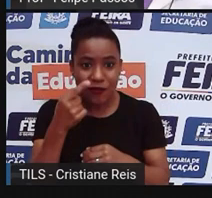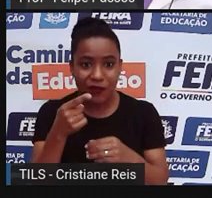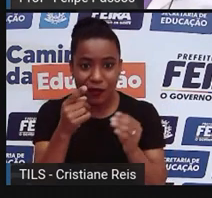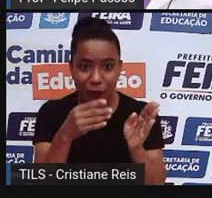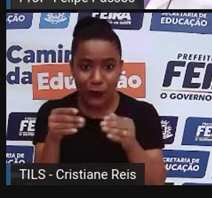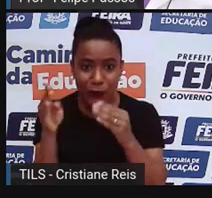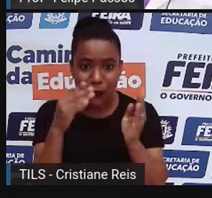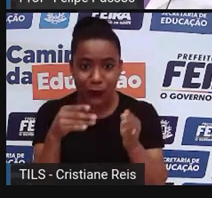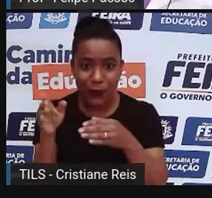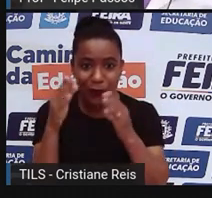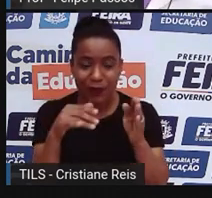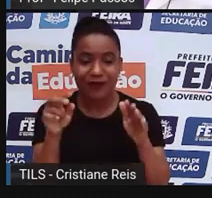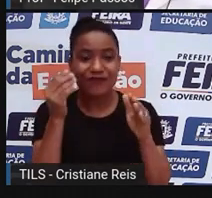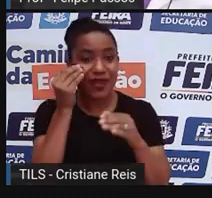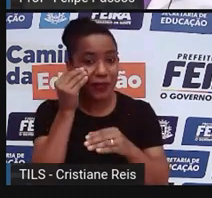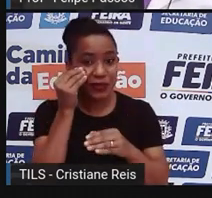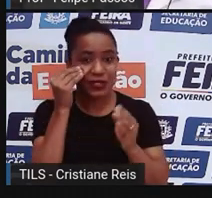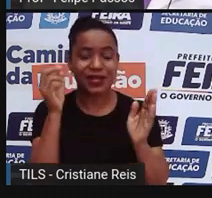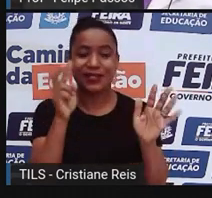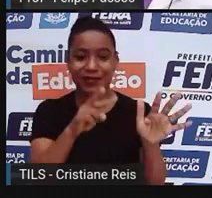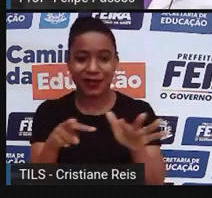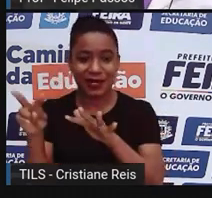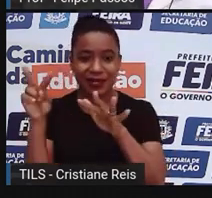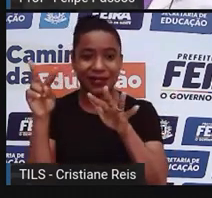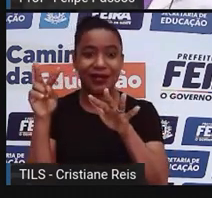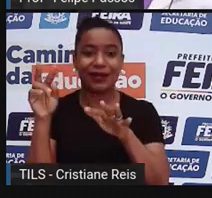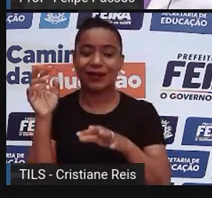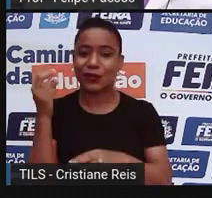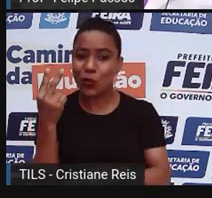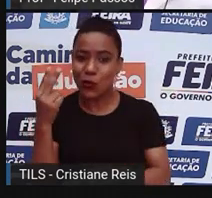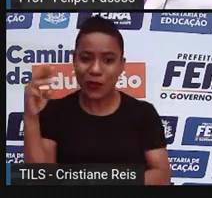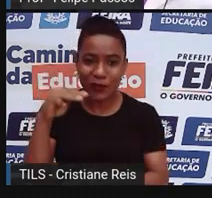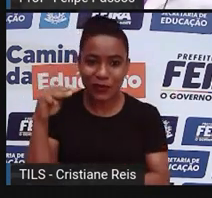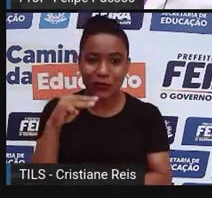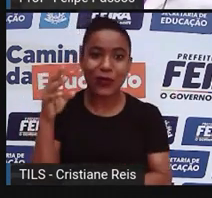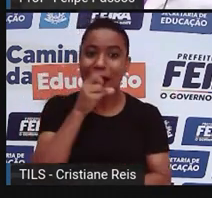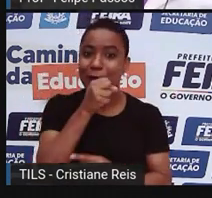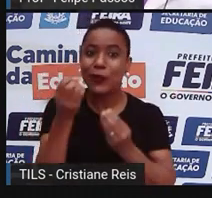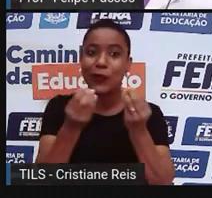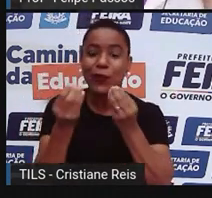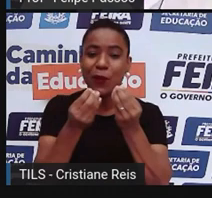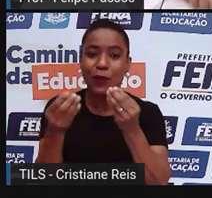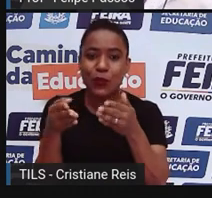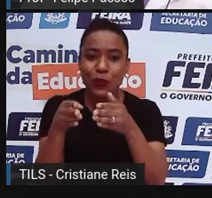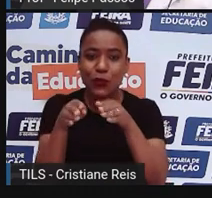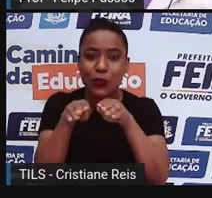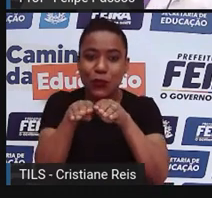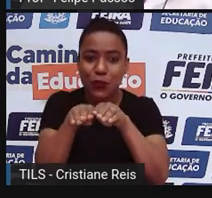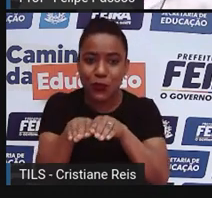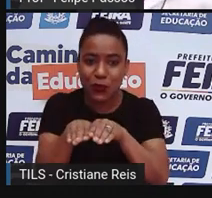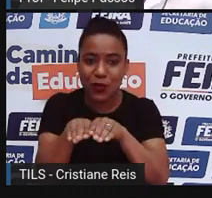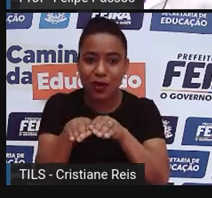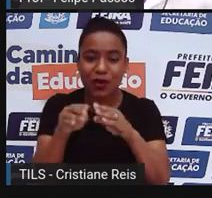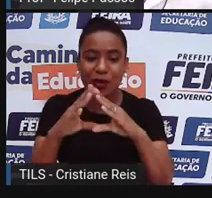e dias, semanas, em dois minutinhos, para a gente ver o processo de cicatrização. Olha que legal!